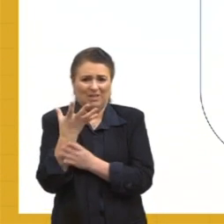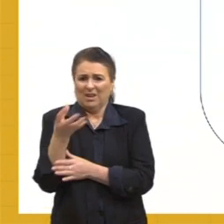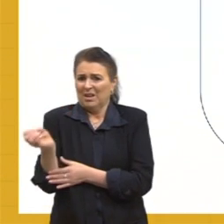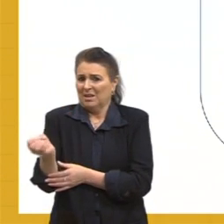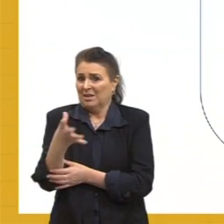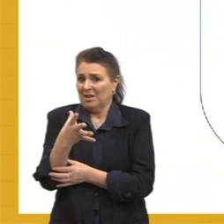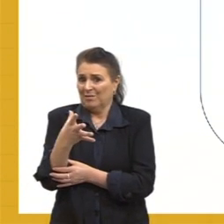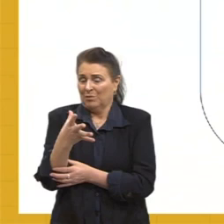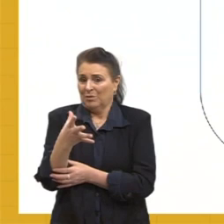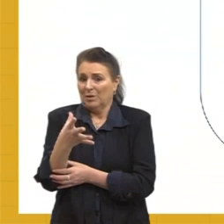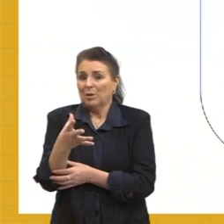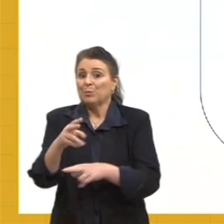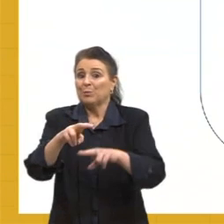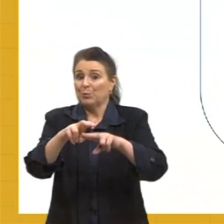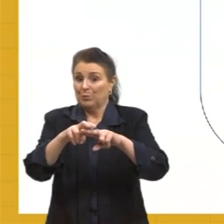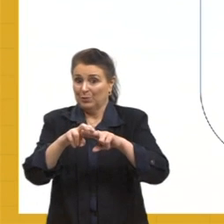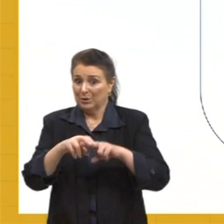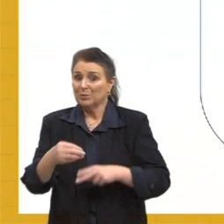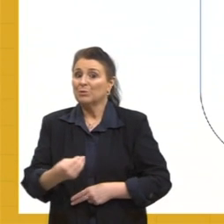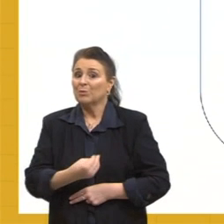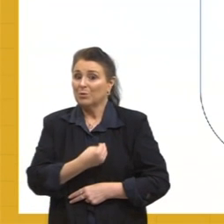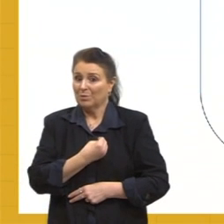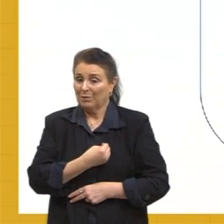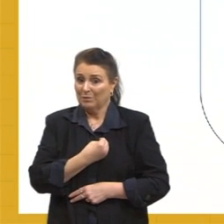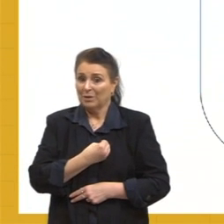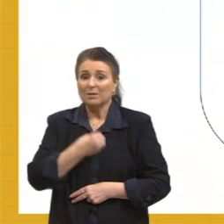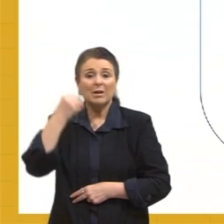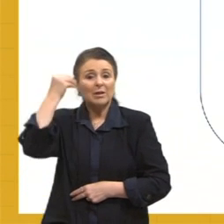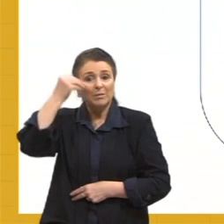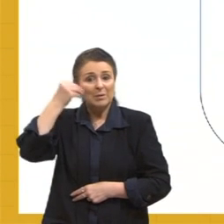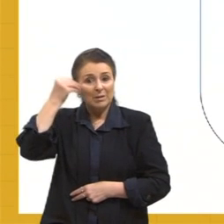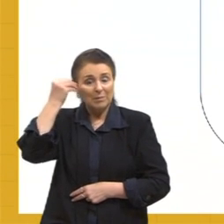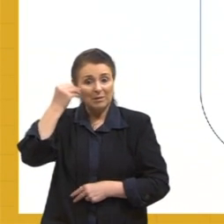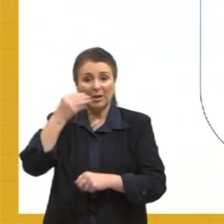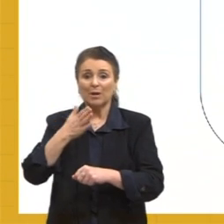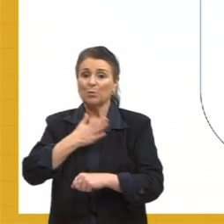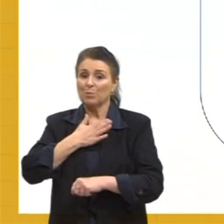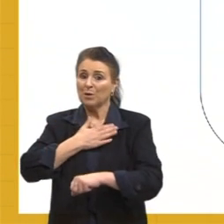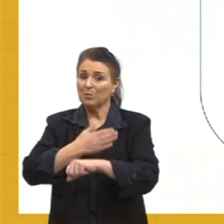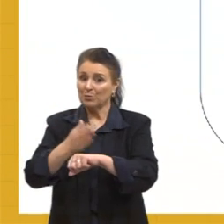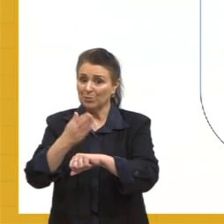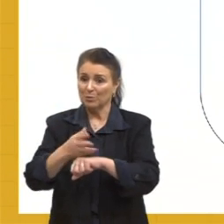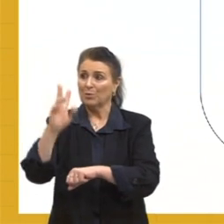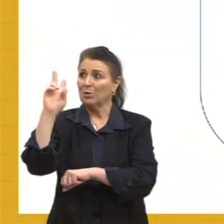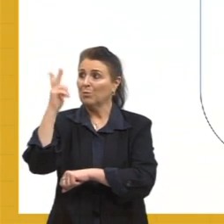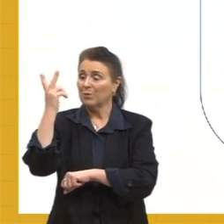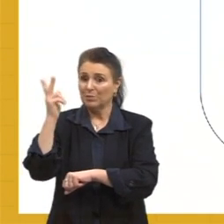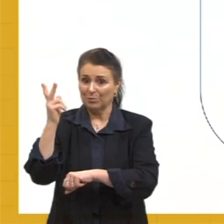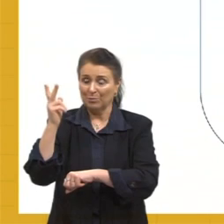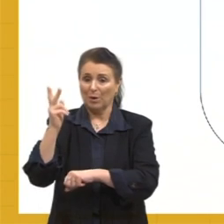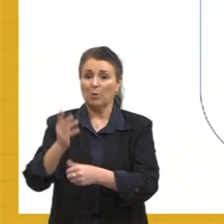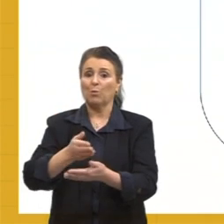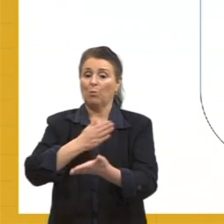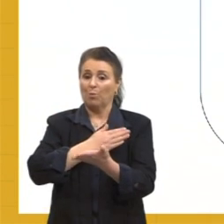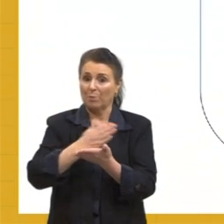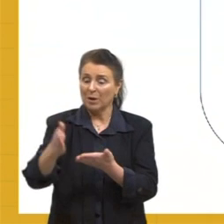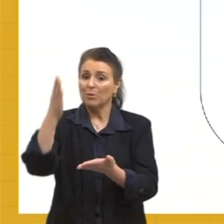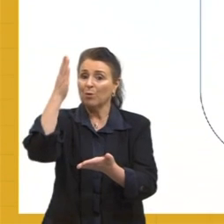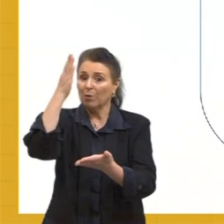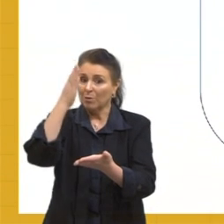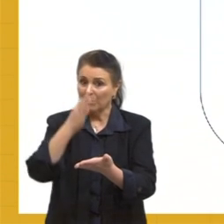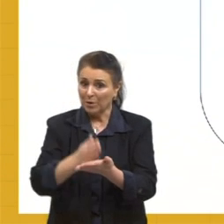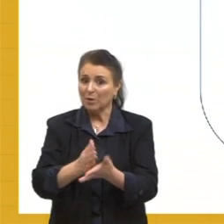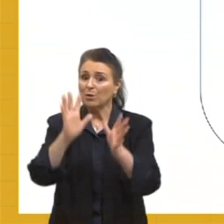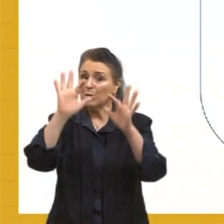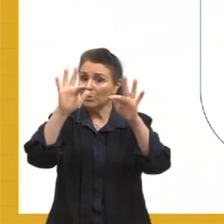Assim é que me experimentei e conto os meus hábitos. Uma história com começo, meio e gran finale. Segundo de silêncio,